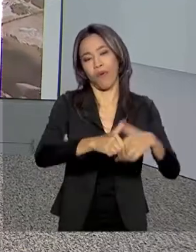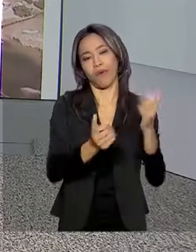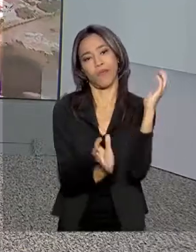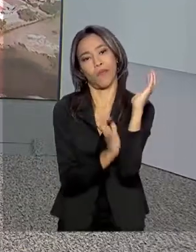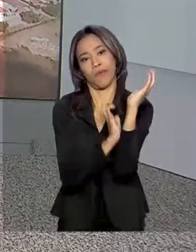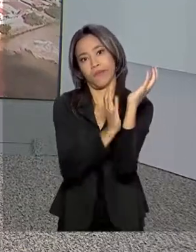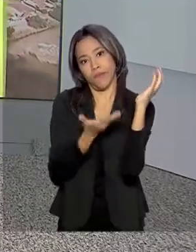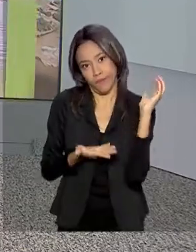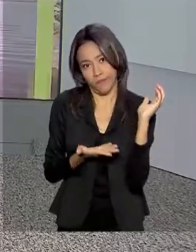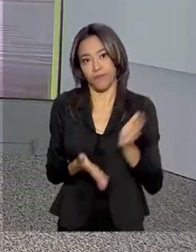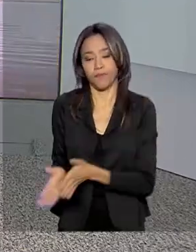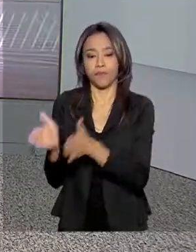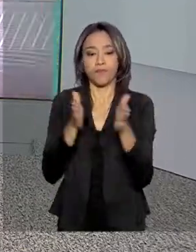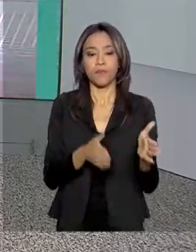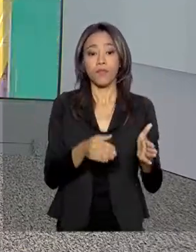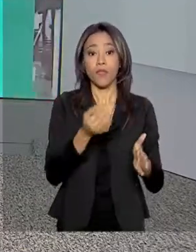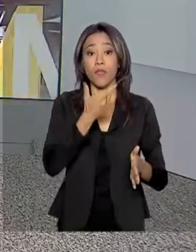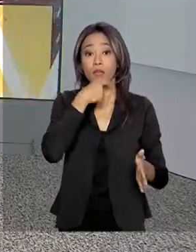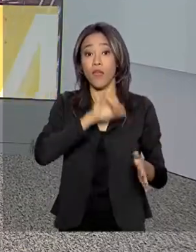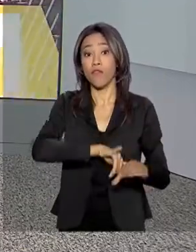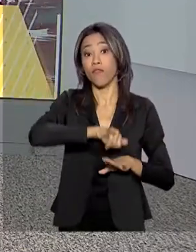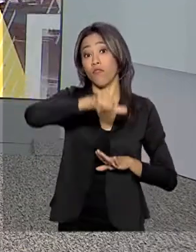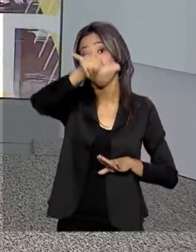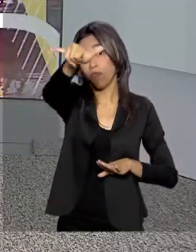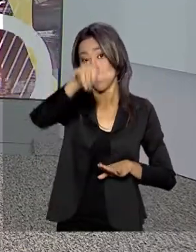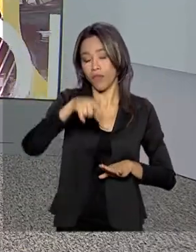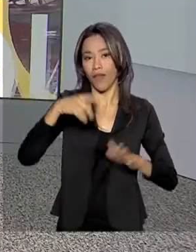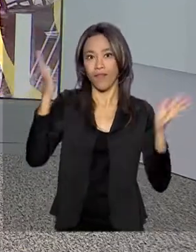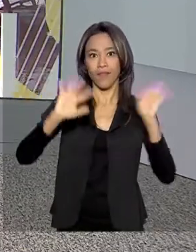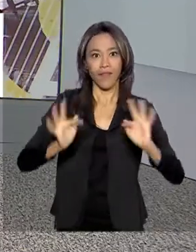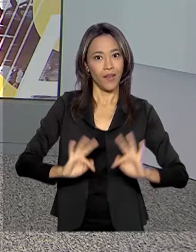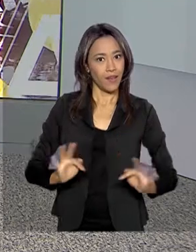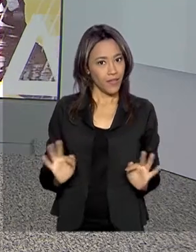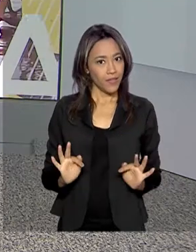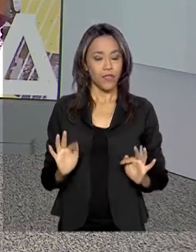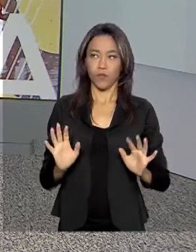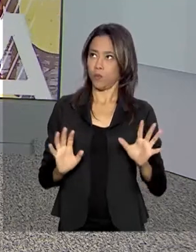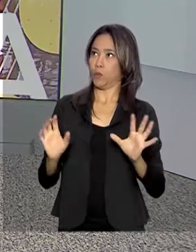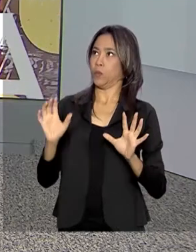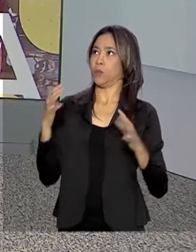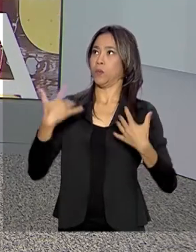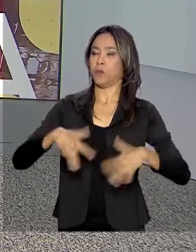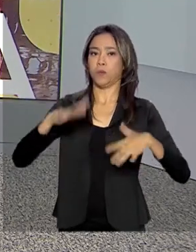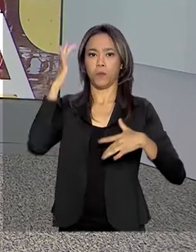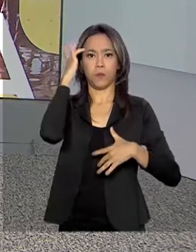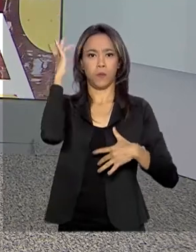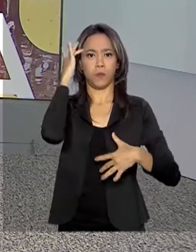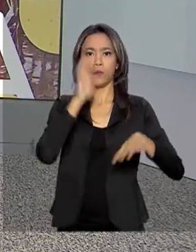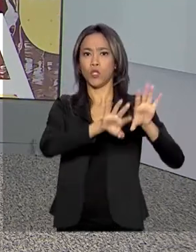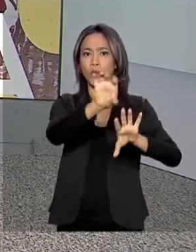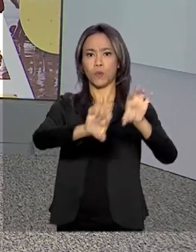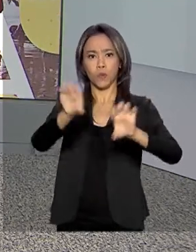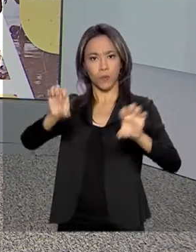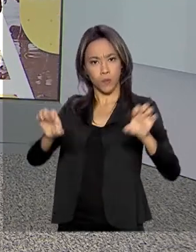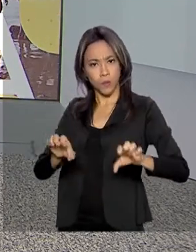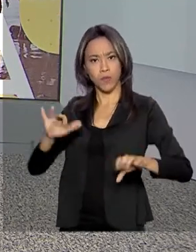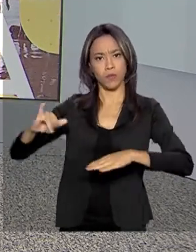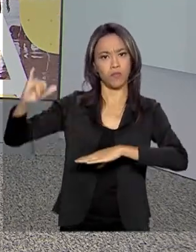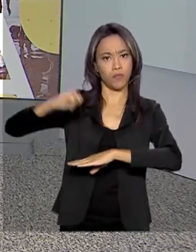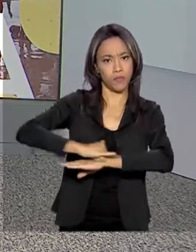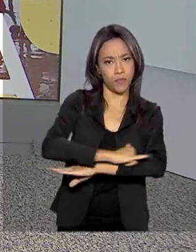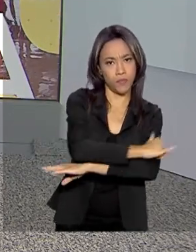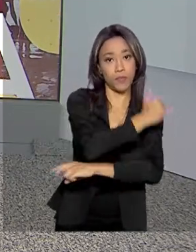E quem viaja de avião está mais feliz com a estrutura dos aeroportos e os serviços das